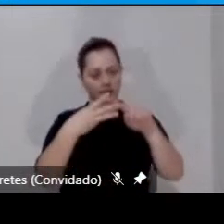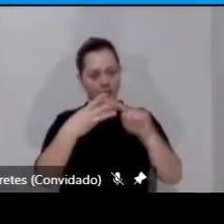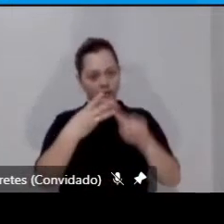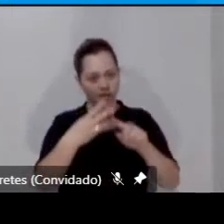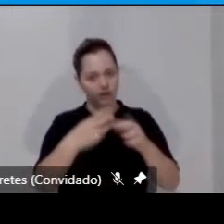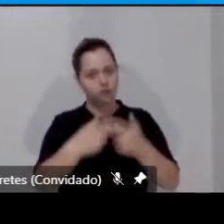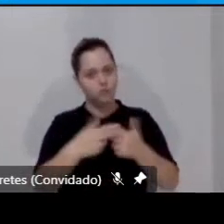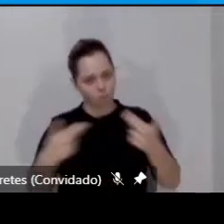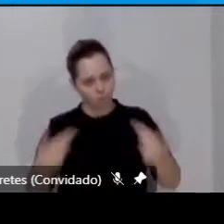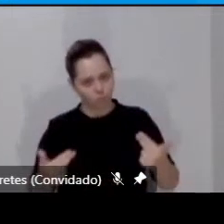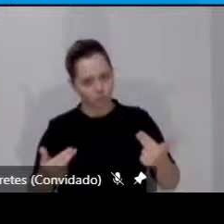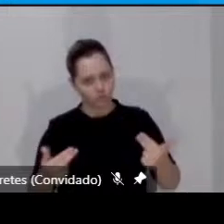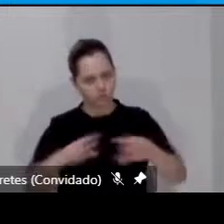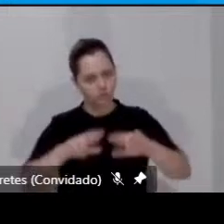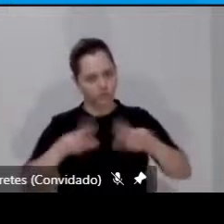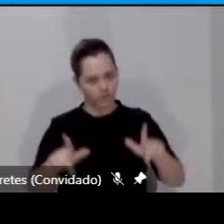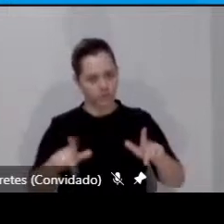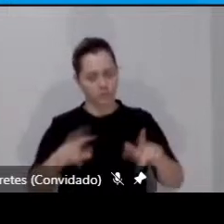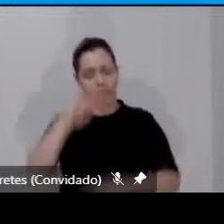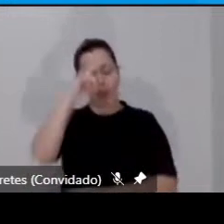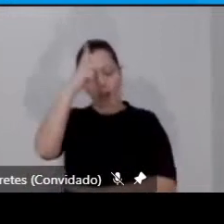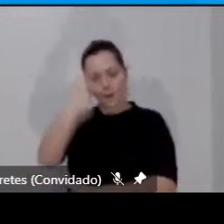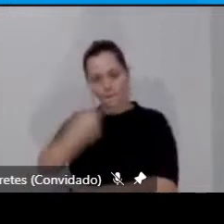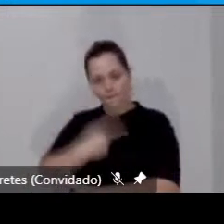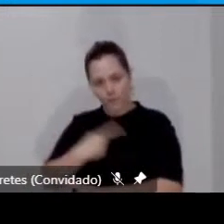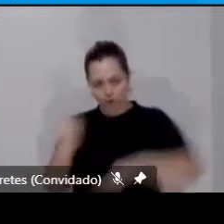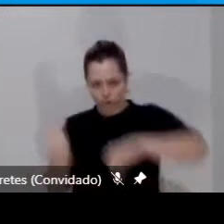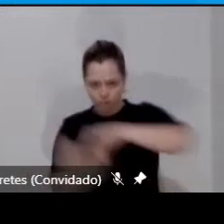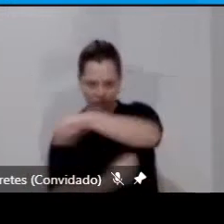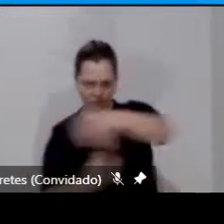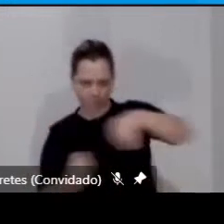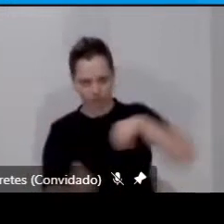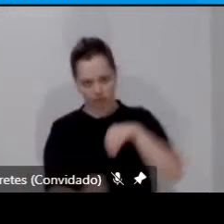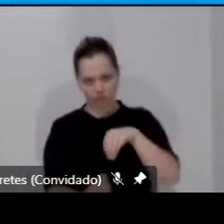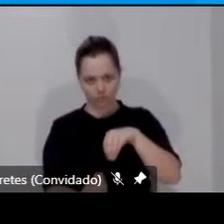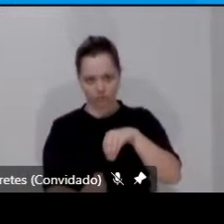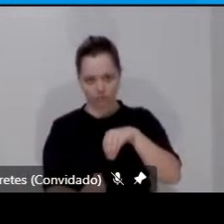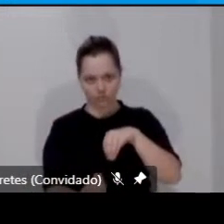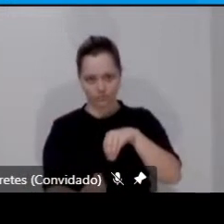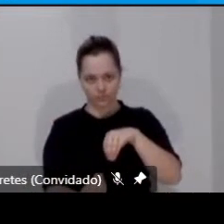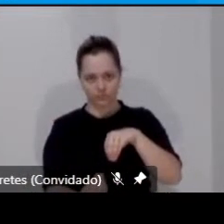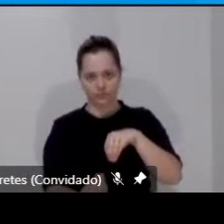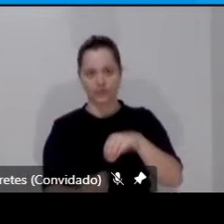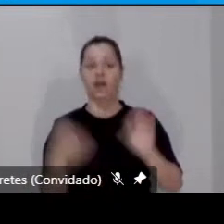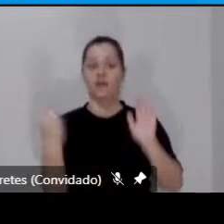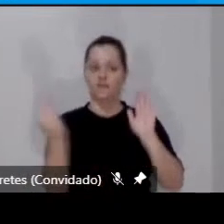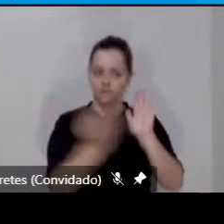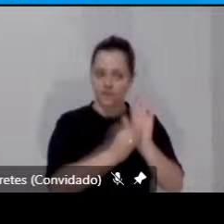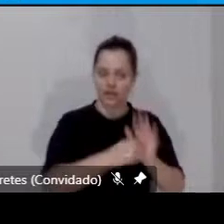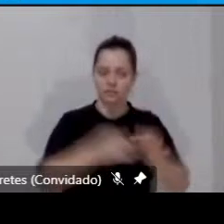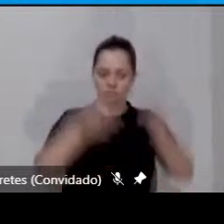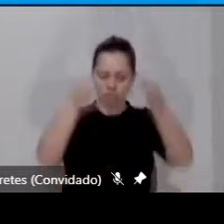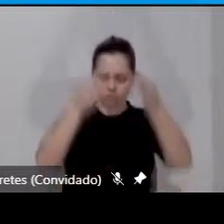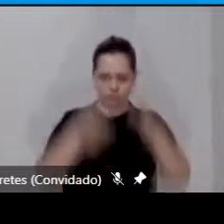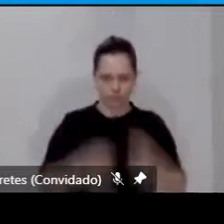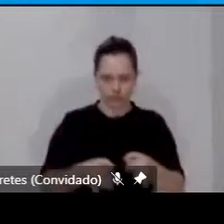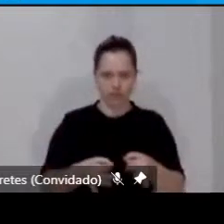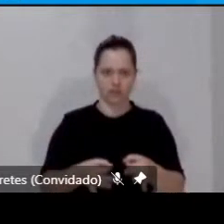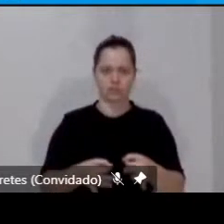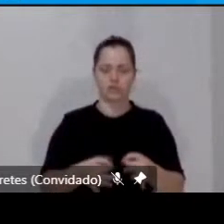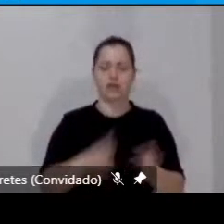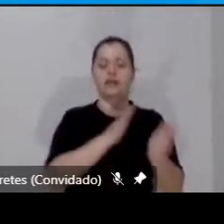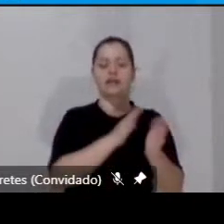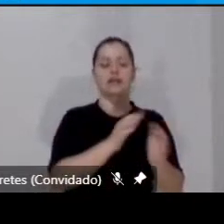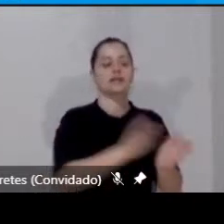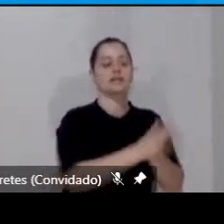em três dimensões. A do próprio movimento físico, quer dizer, de fato, nós vamos tratar de sair de um